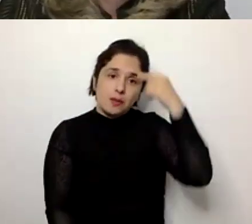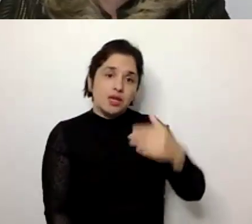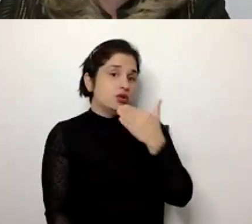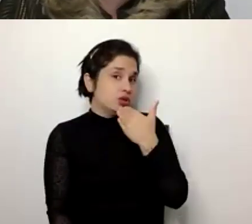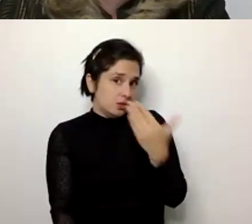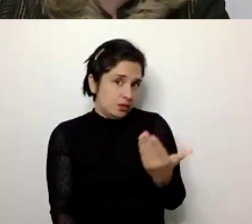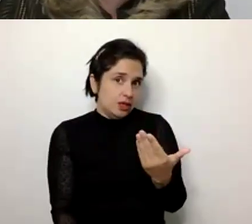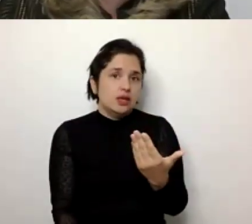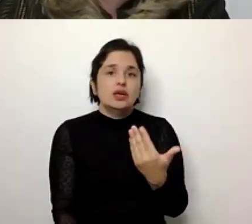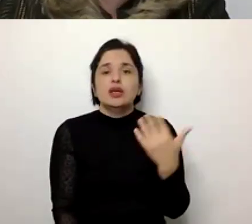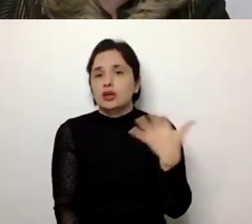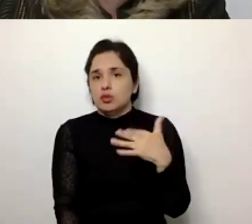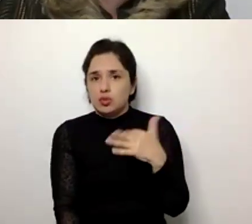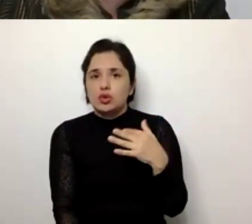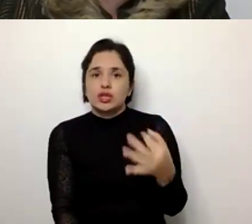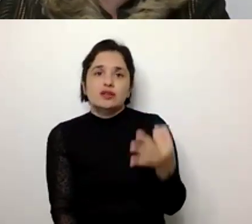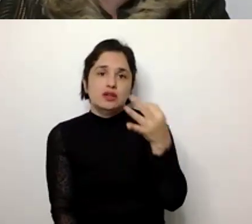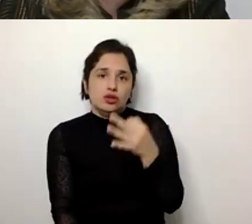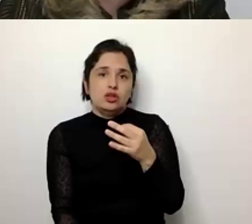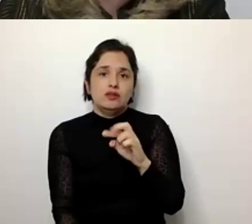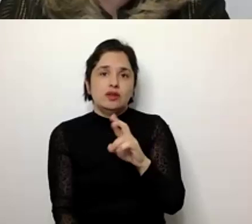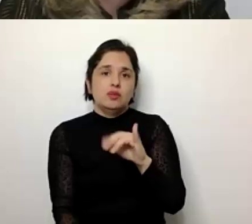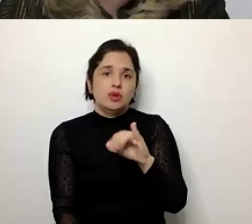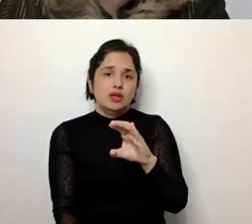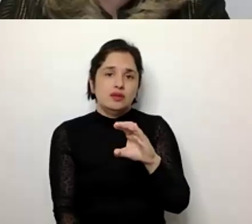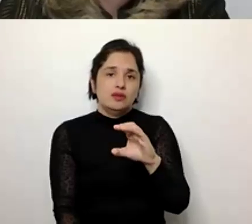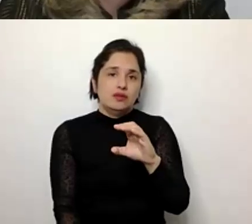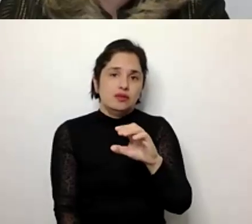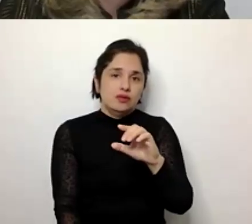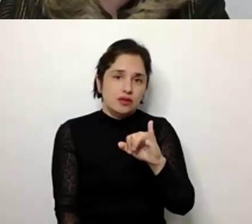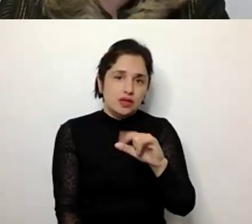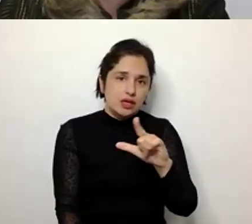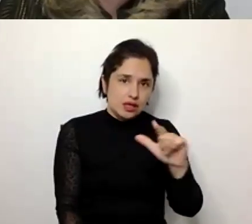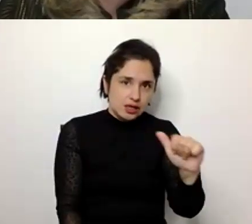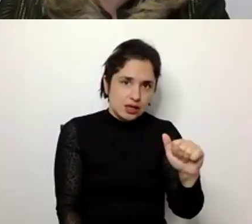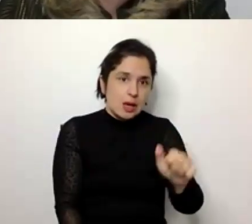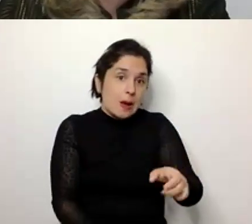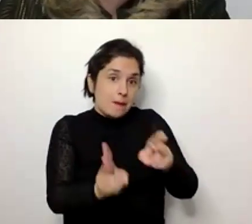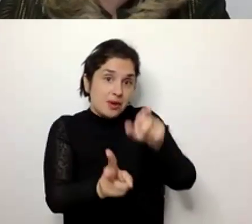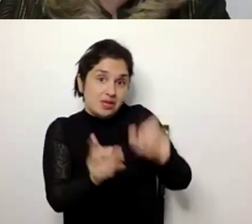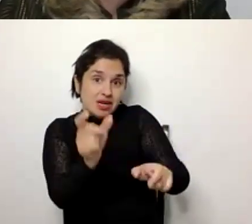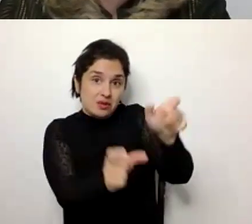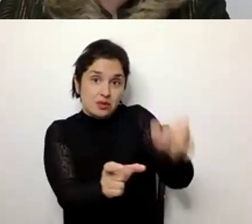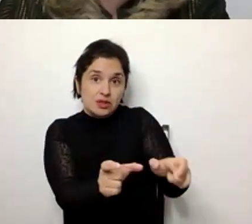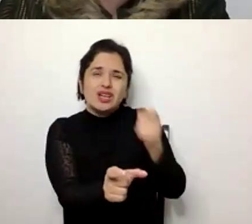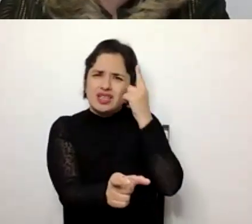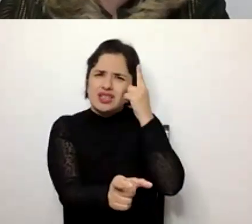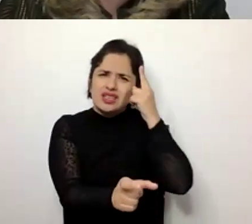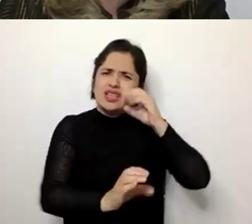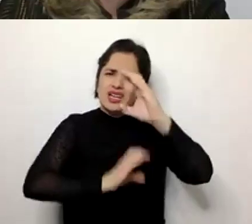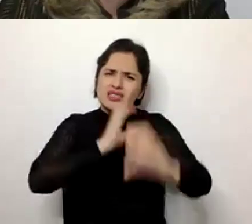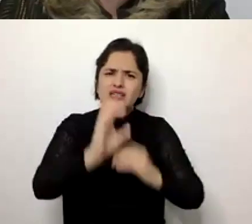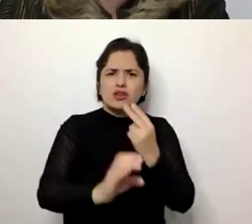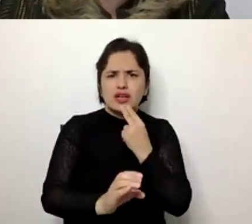uma das coisas importantes que nos plantea Priscila é justamente possibilitar a cada um dos dos sujeitos que podam compreender o ciclo da vida,